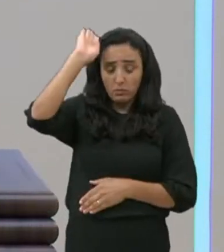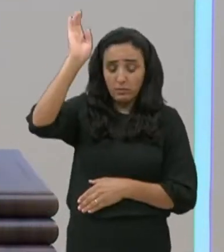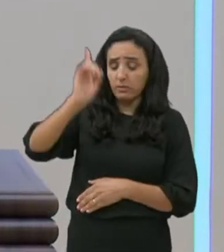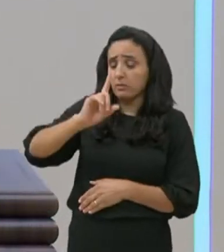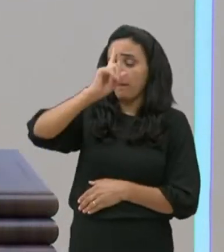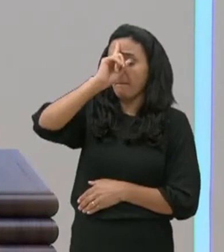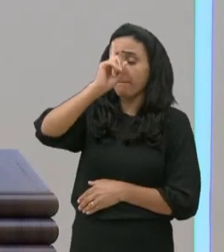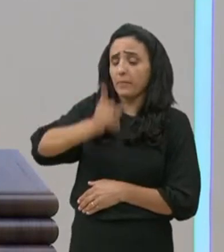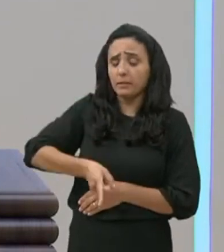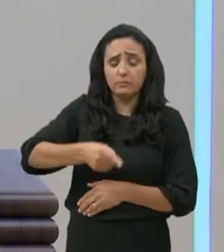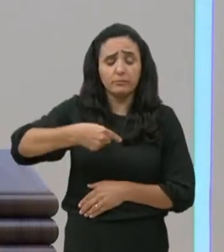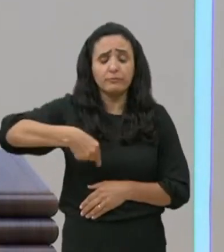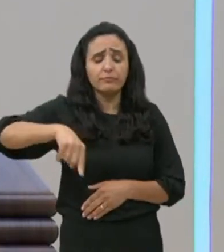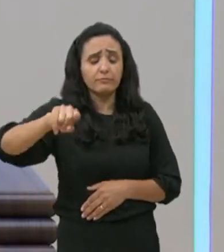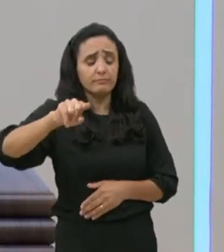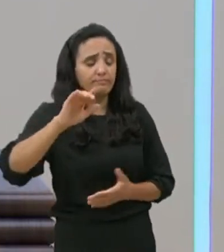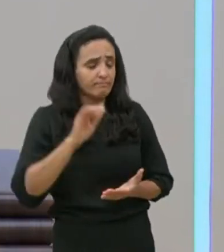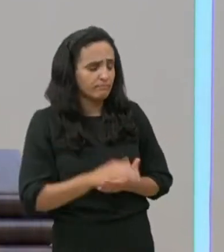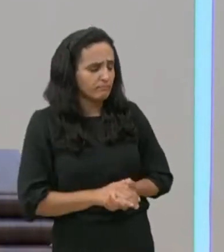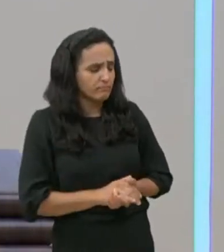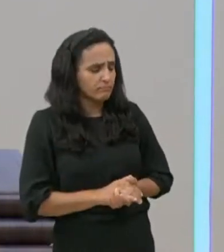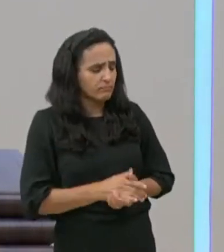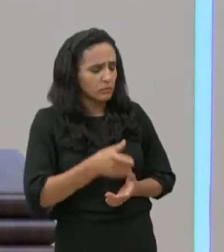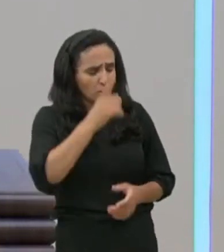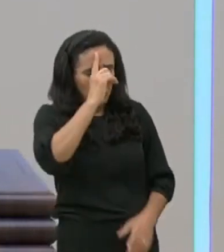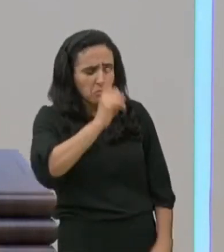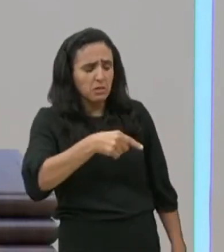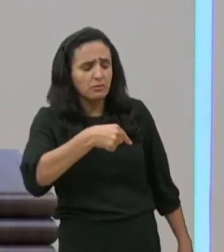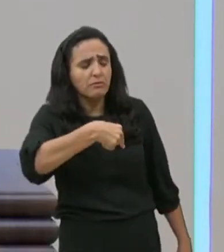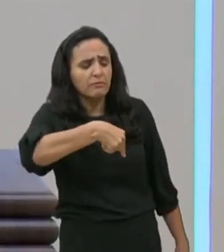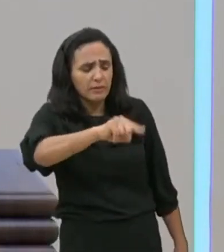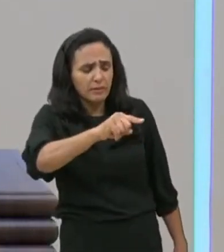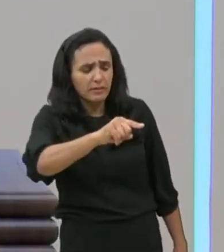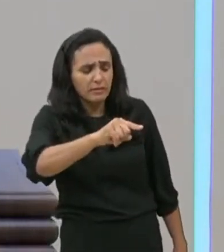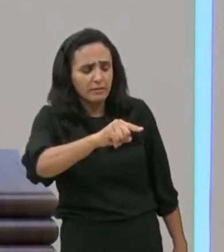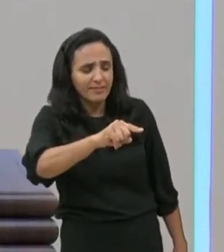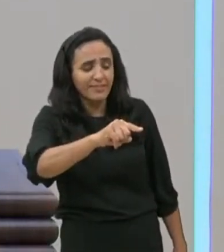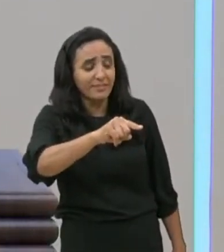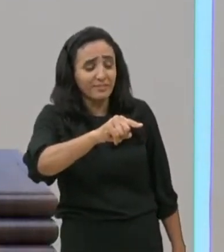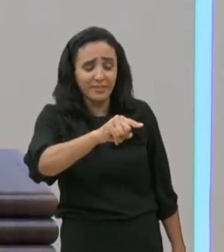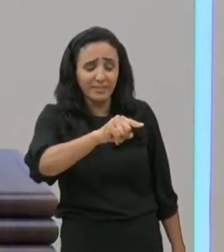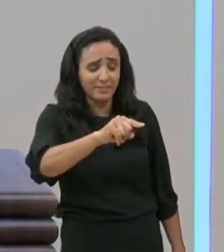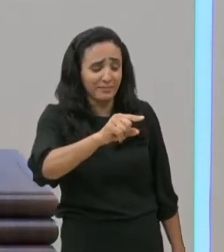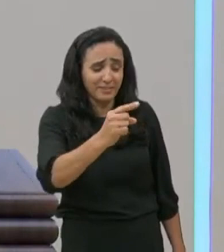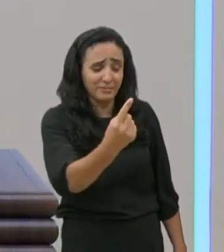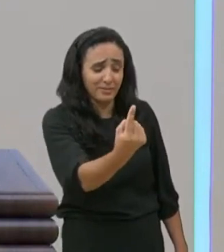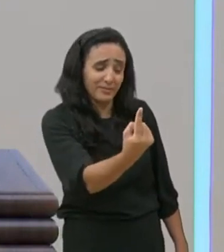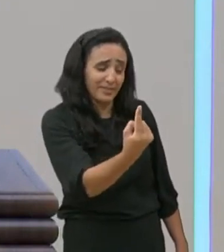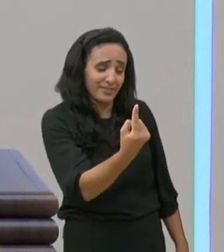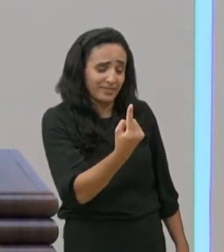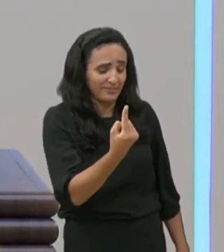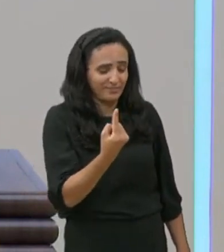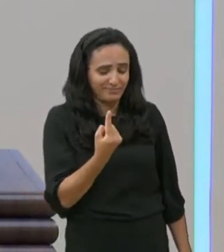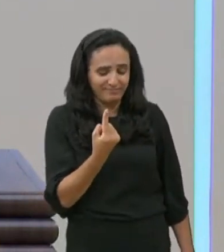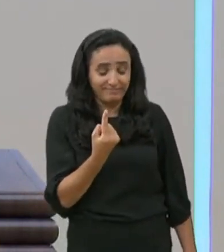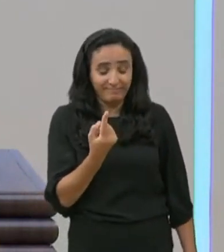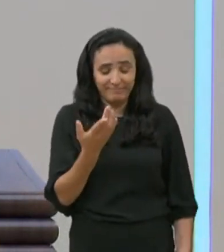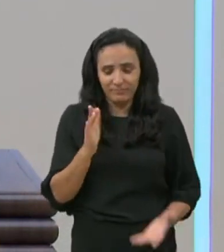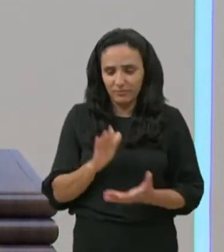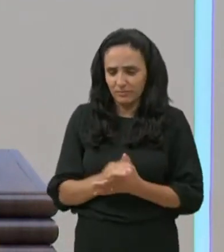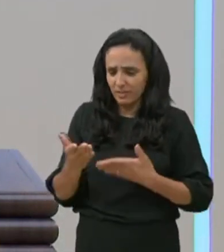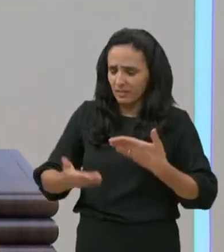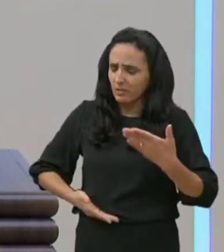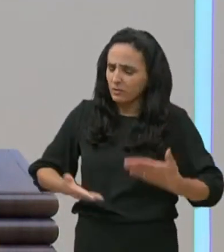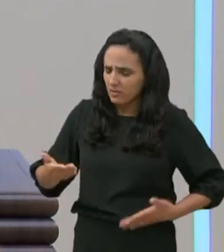digo a este, vai, e ele vai, e ao outro, vem, e ele vem, e ao meu